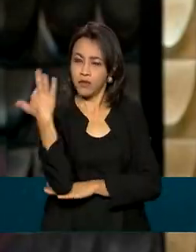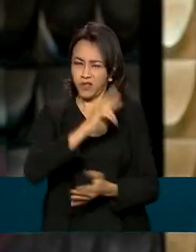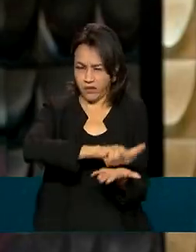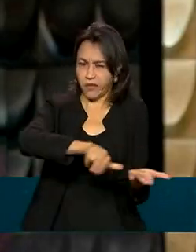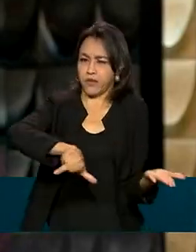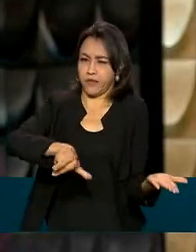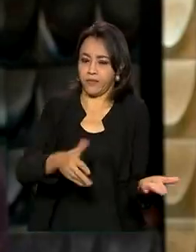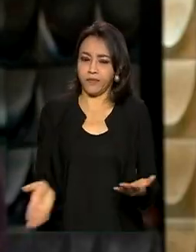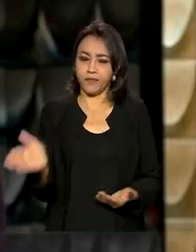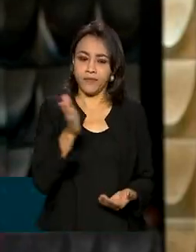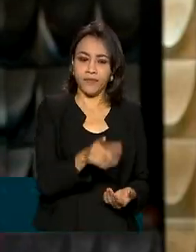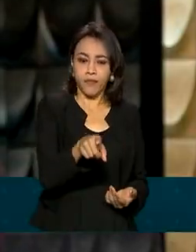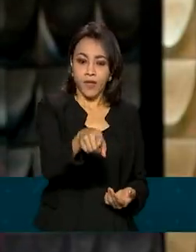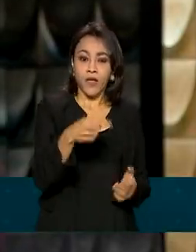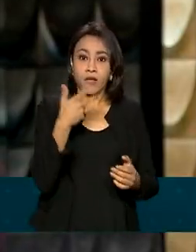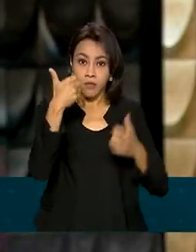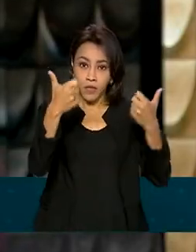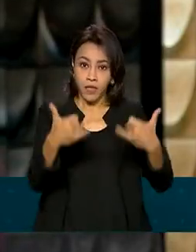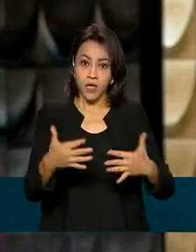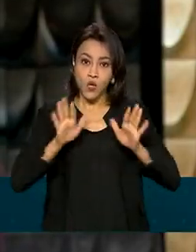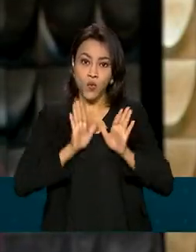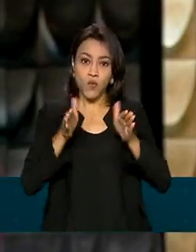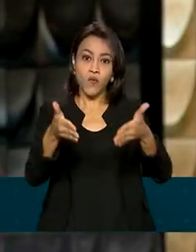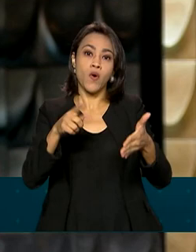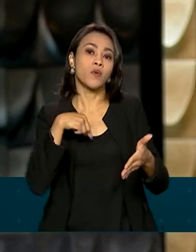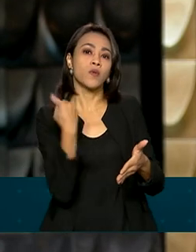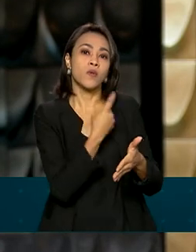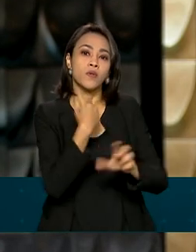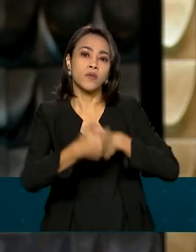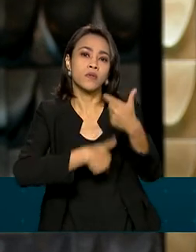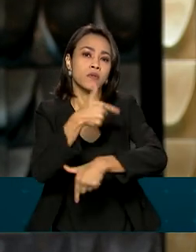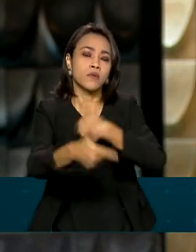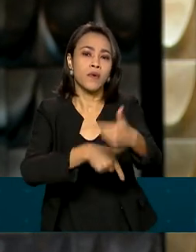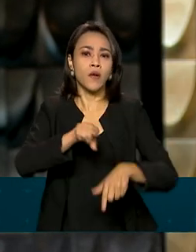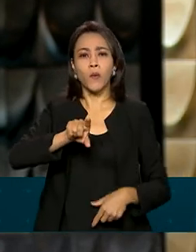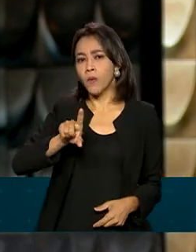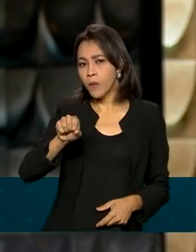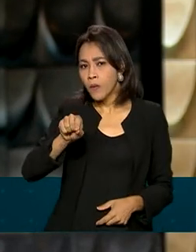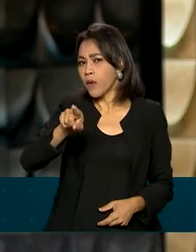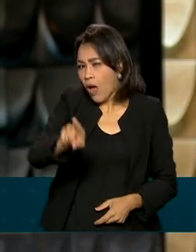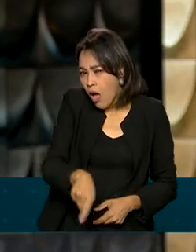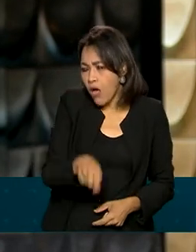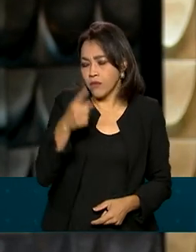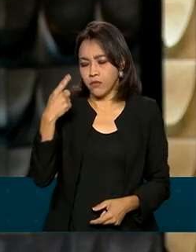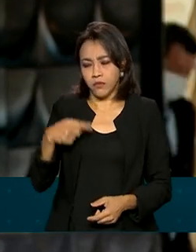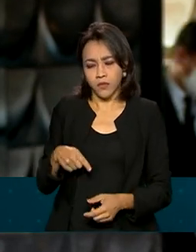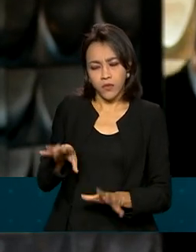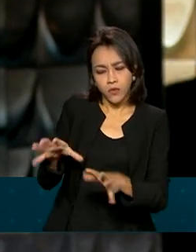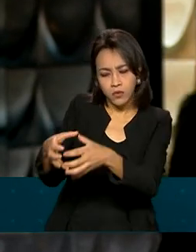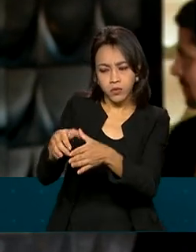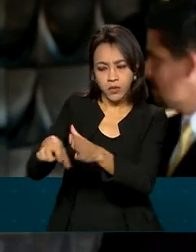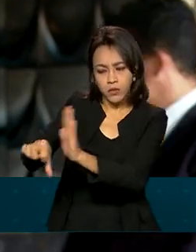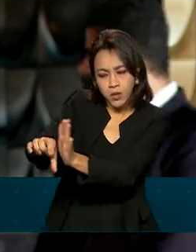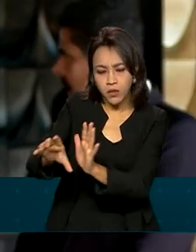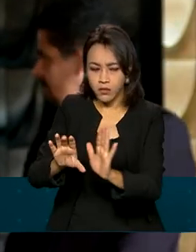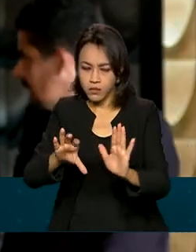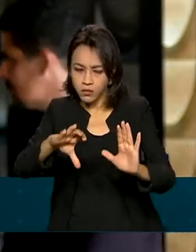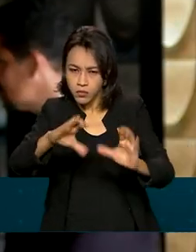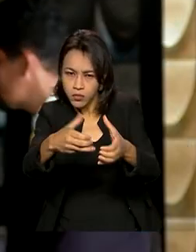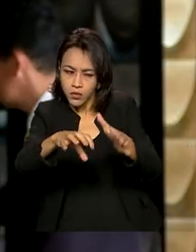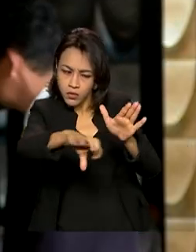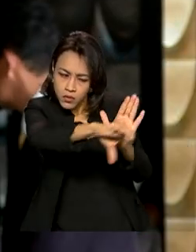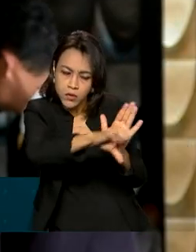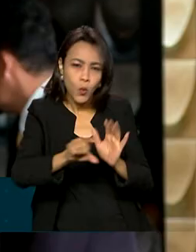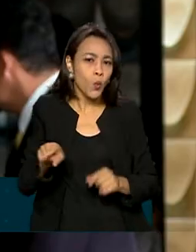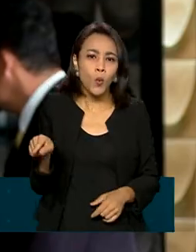foco do nosso trabalho, também prioritário, é a investigação das organizações criminosas responsáveis pela